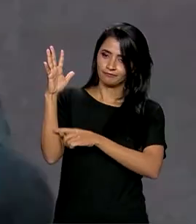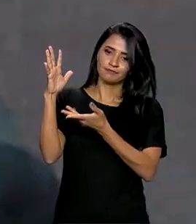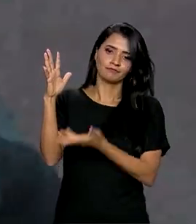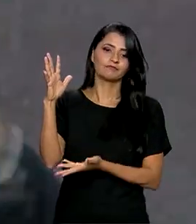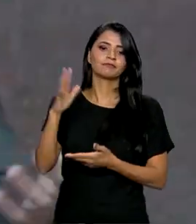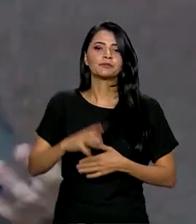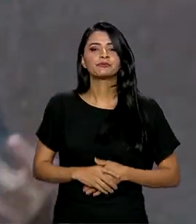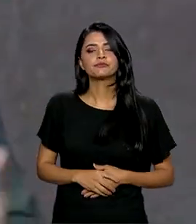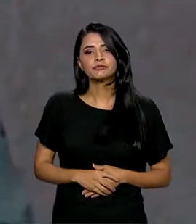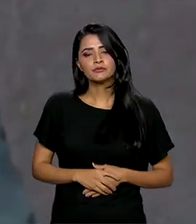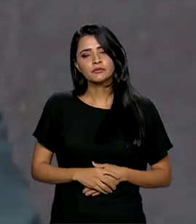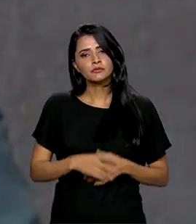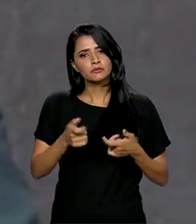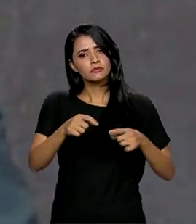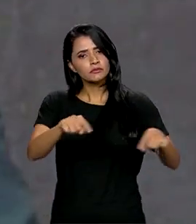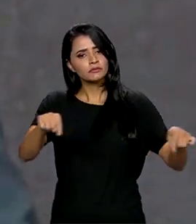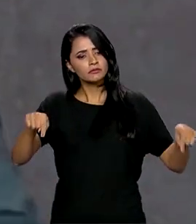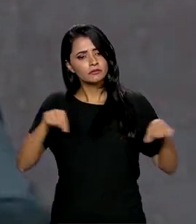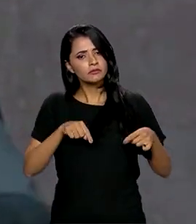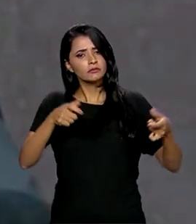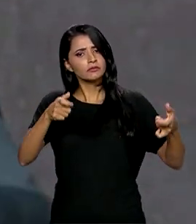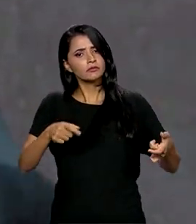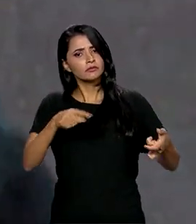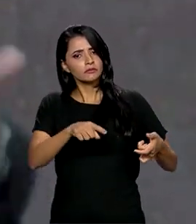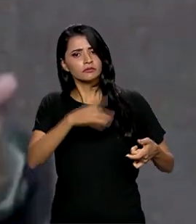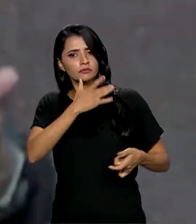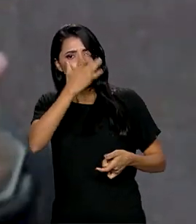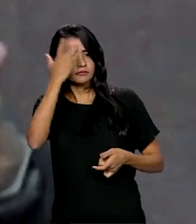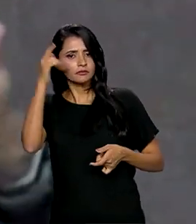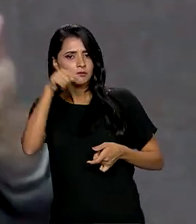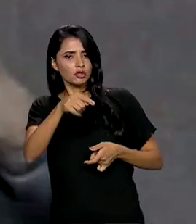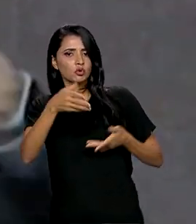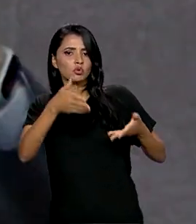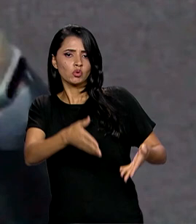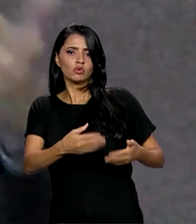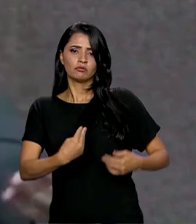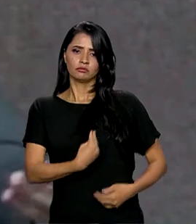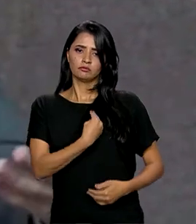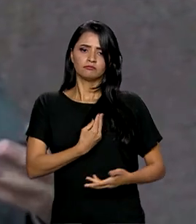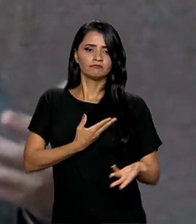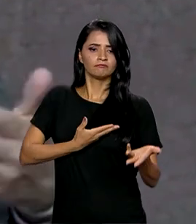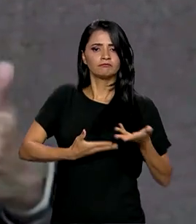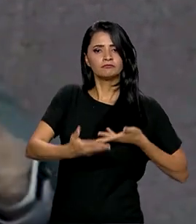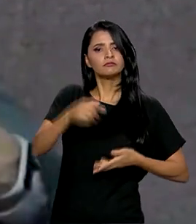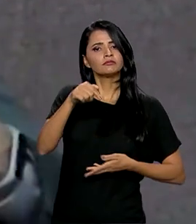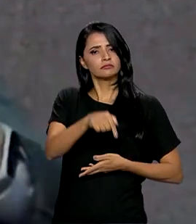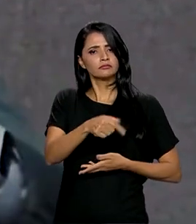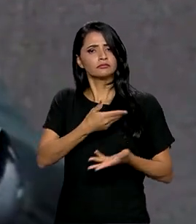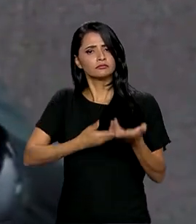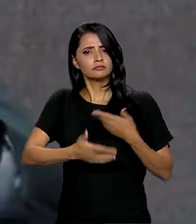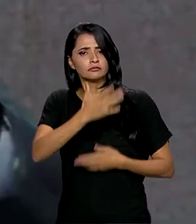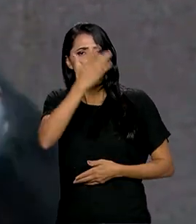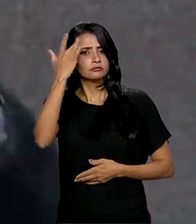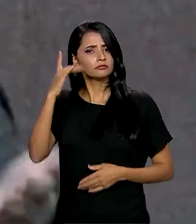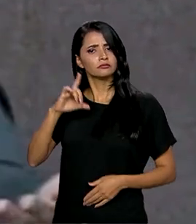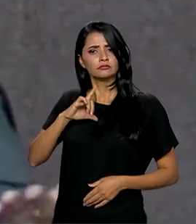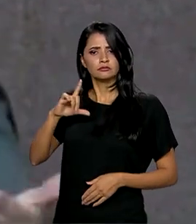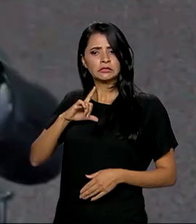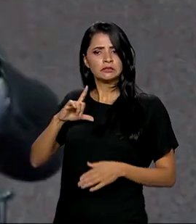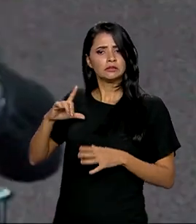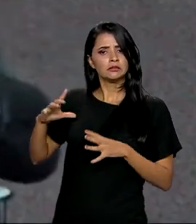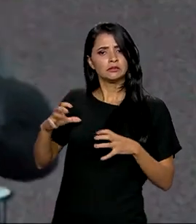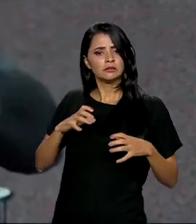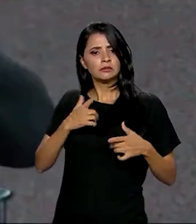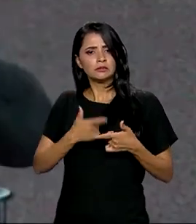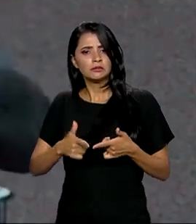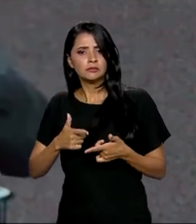É um território onde as pessoas vivem, as pessoas interagem, as pessoas têm os seus conflitos.